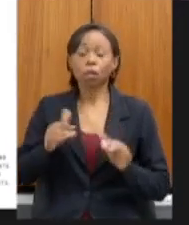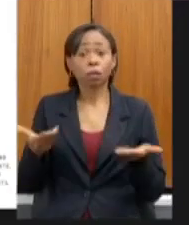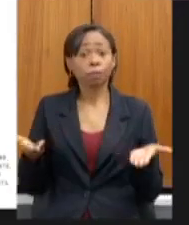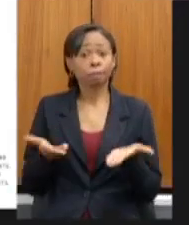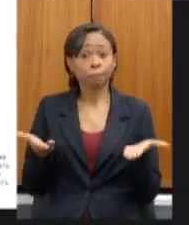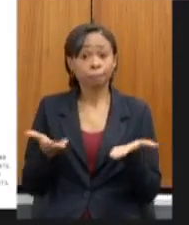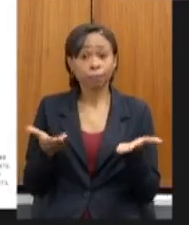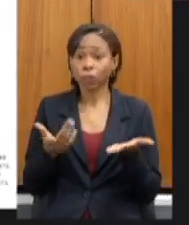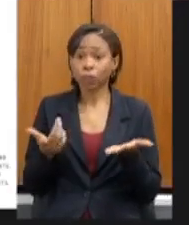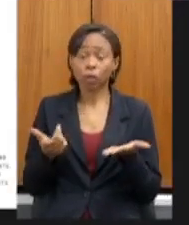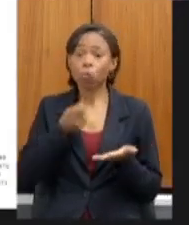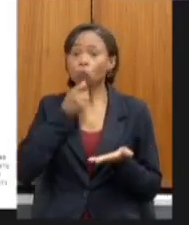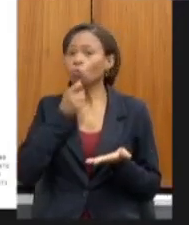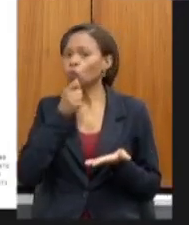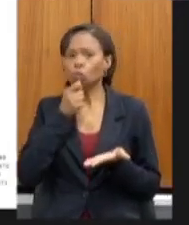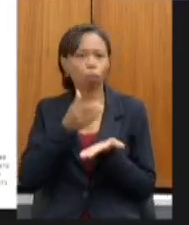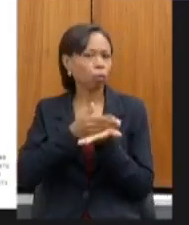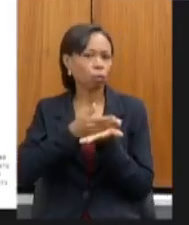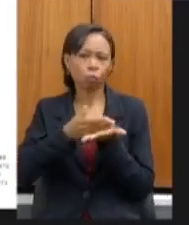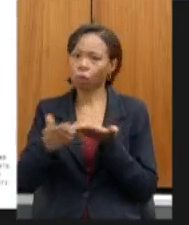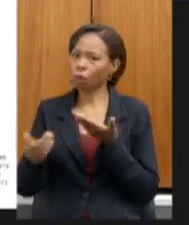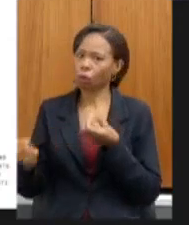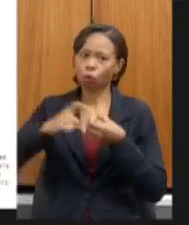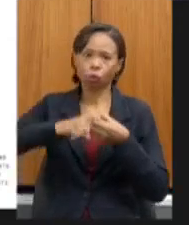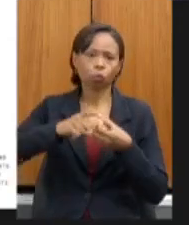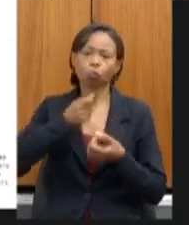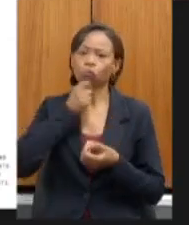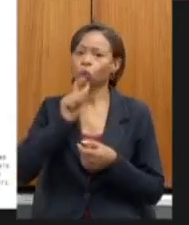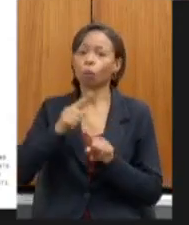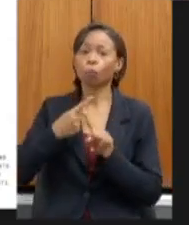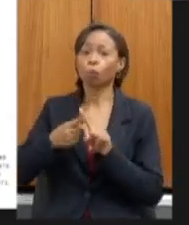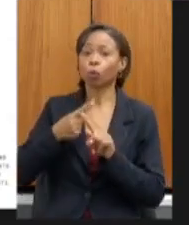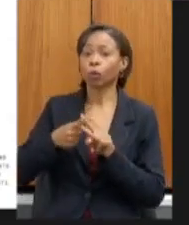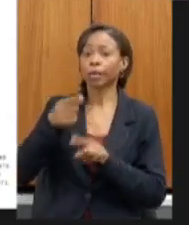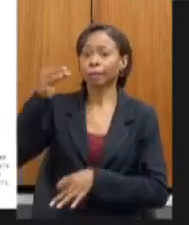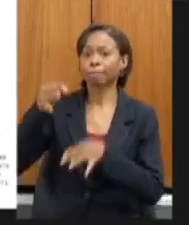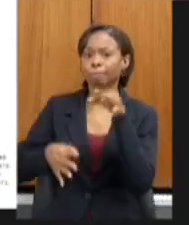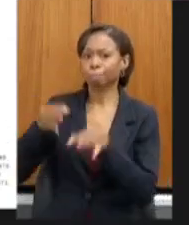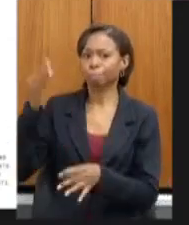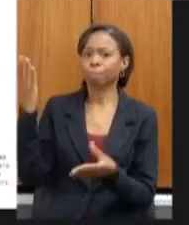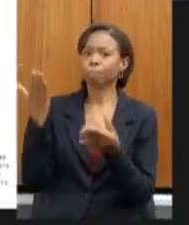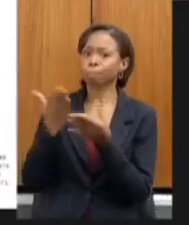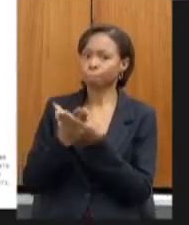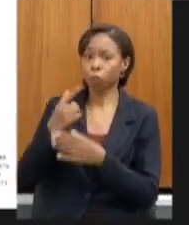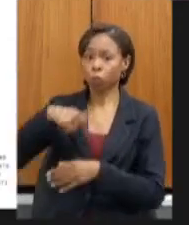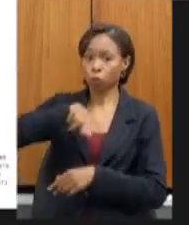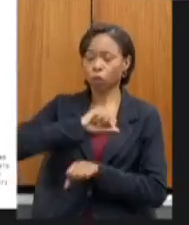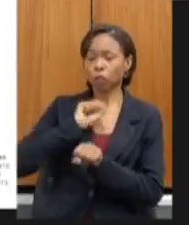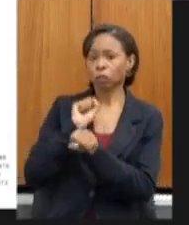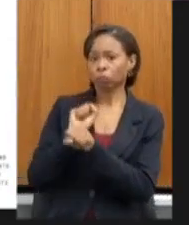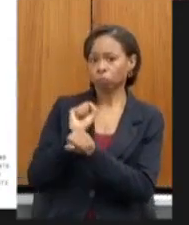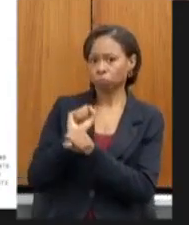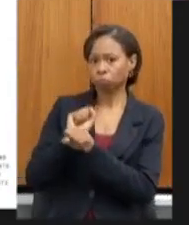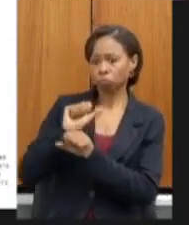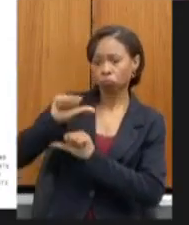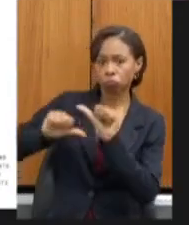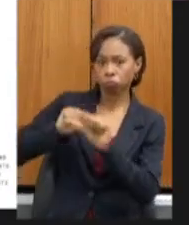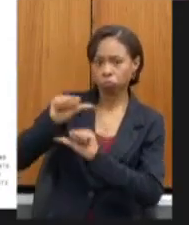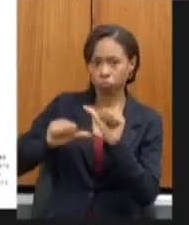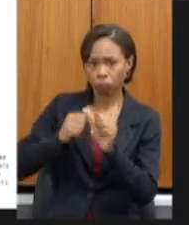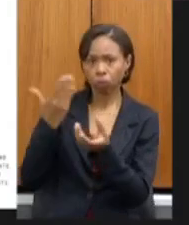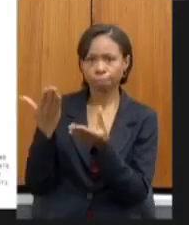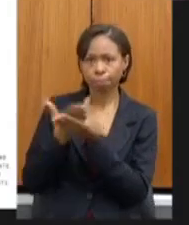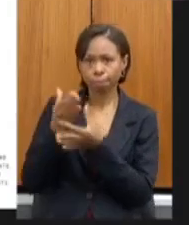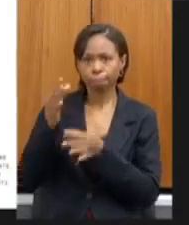sem reiniciar por conta de uma decisão judicial aguardando eventualmente revisão desse processo mas na